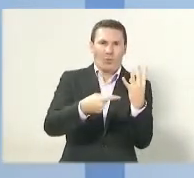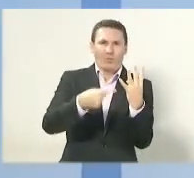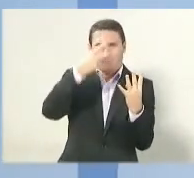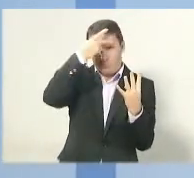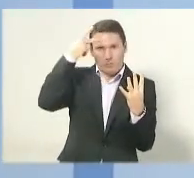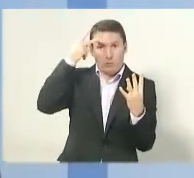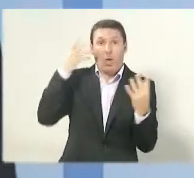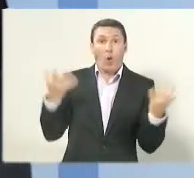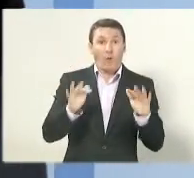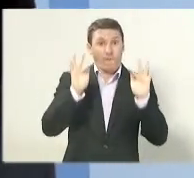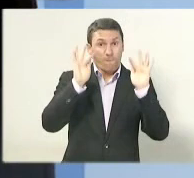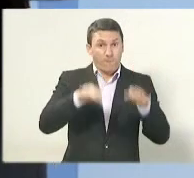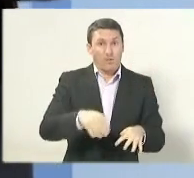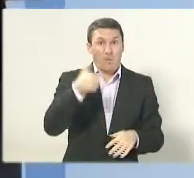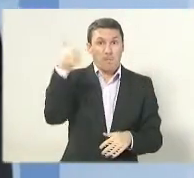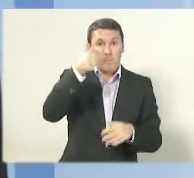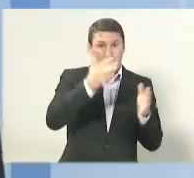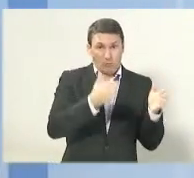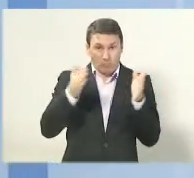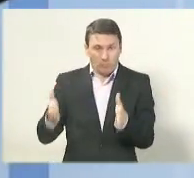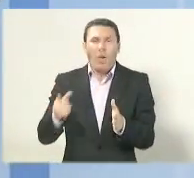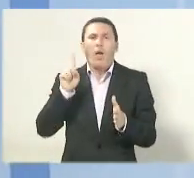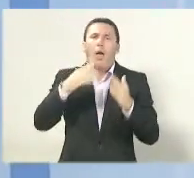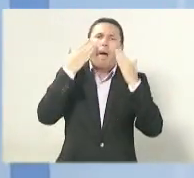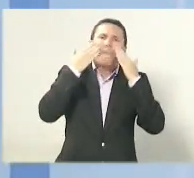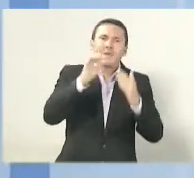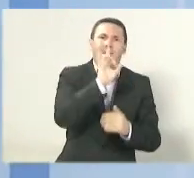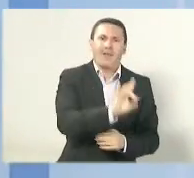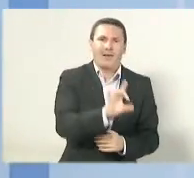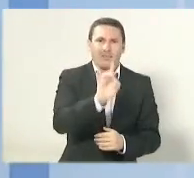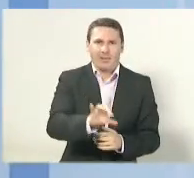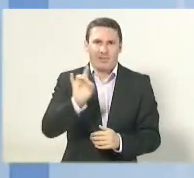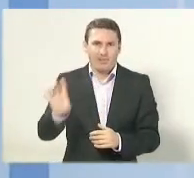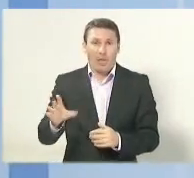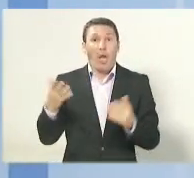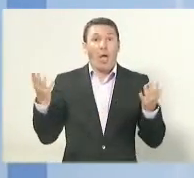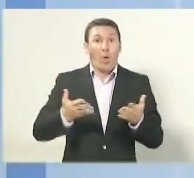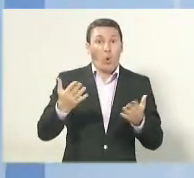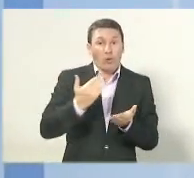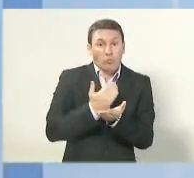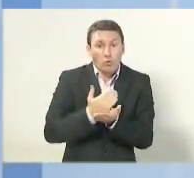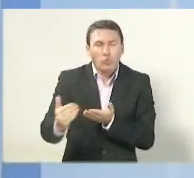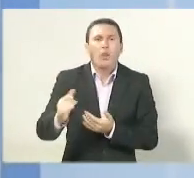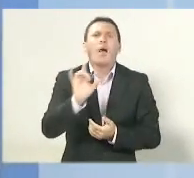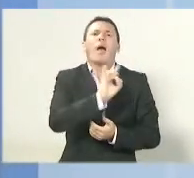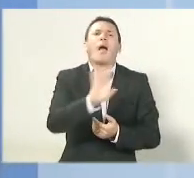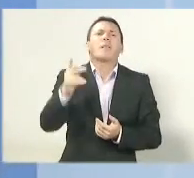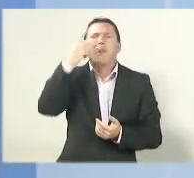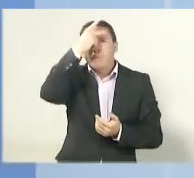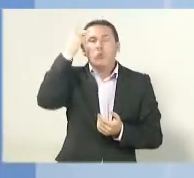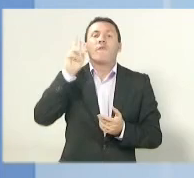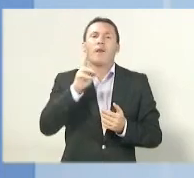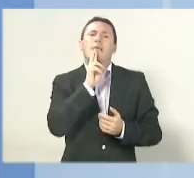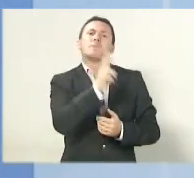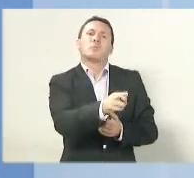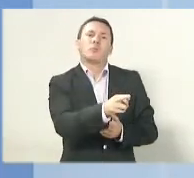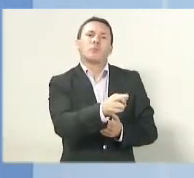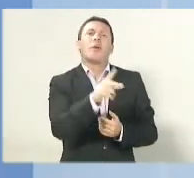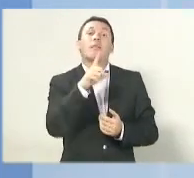próximo bloco, cada candidato vai responder a uma pergunta feita pela Central de Jornalismo da Record News Espírito Santo.